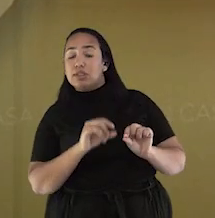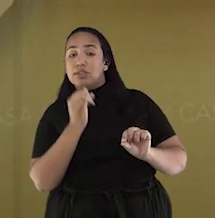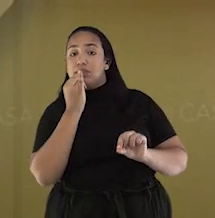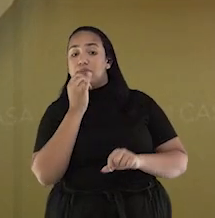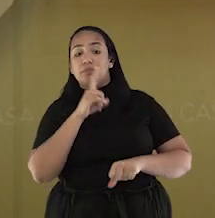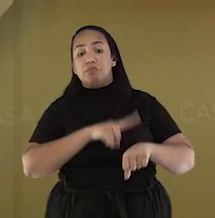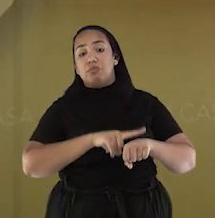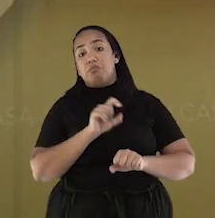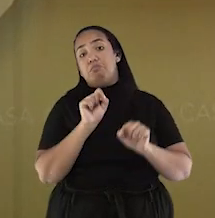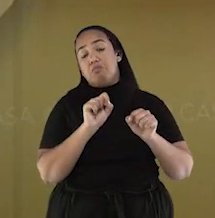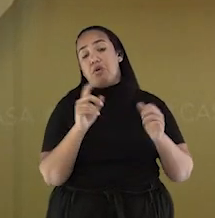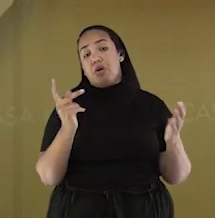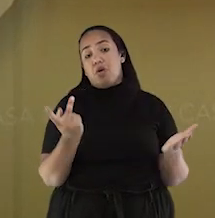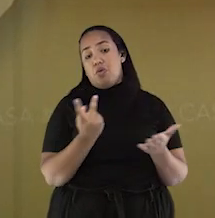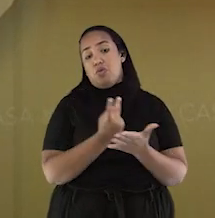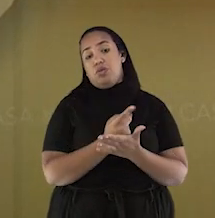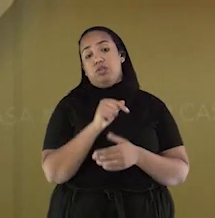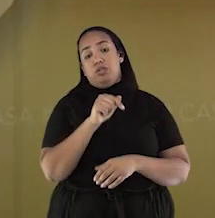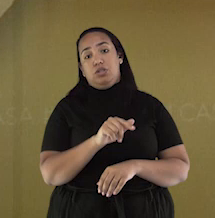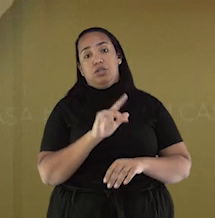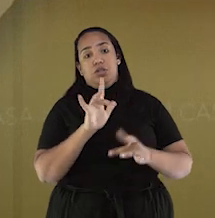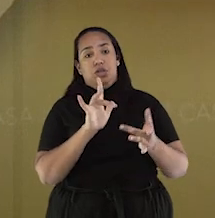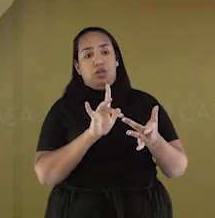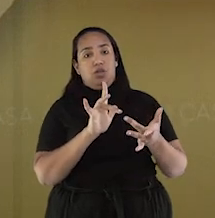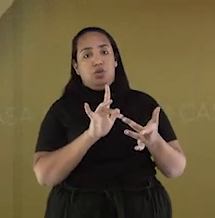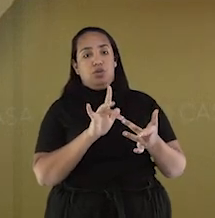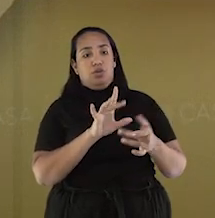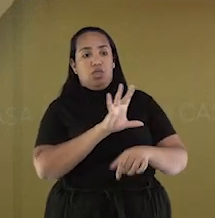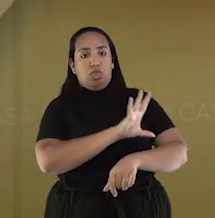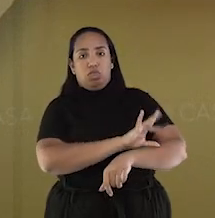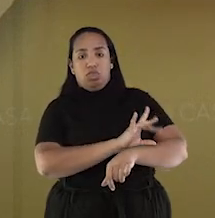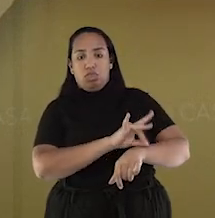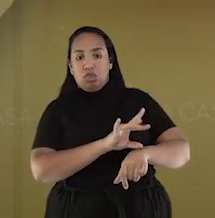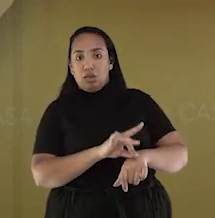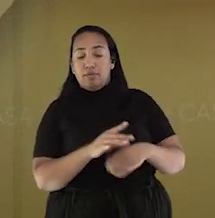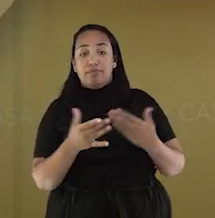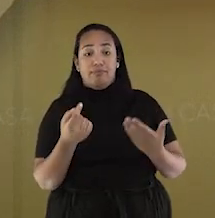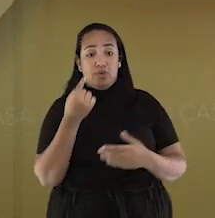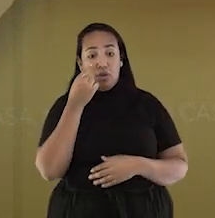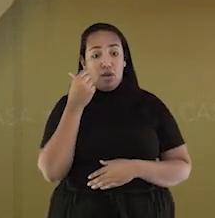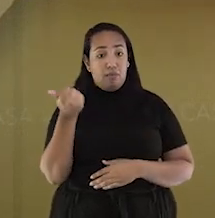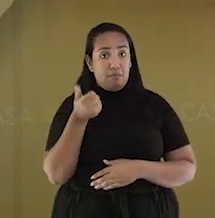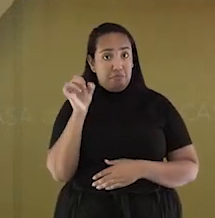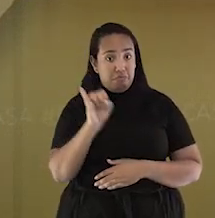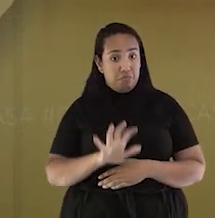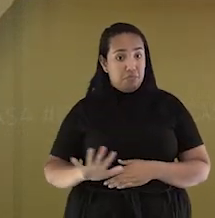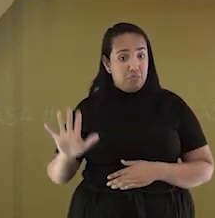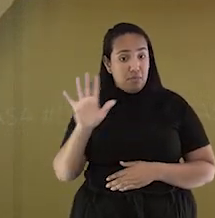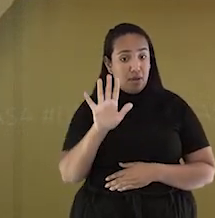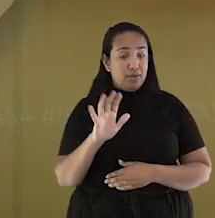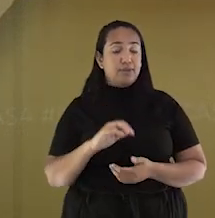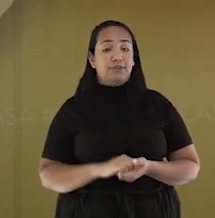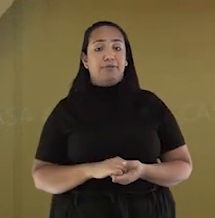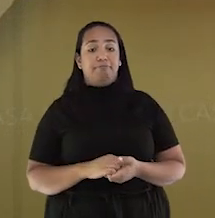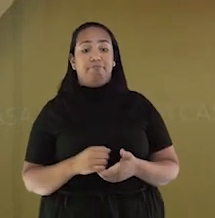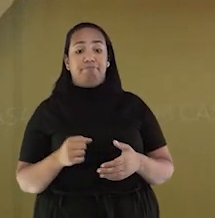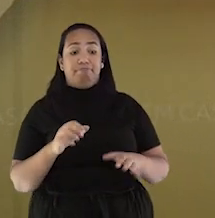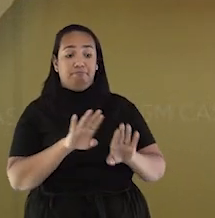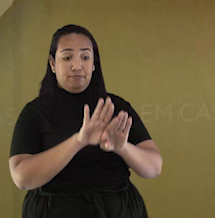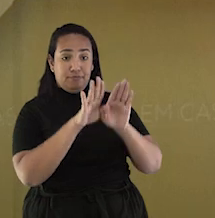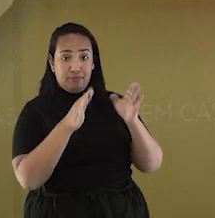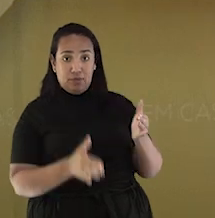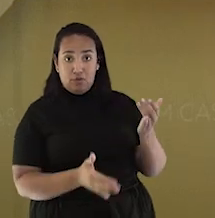pode ocorrer queimaduras ou incêndios. Na primeira imagem temos mexer na panela no fogão.